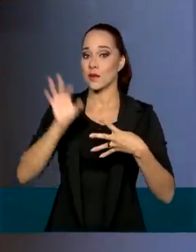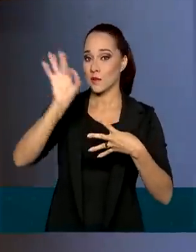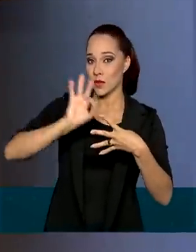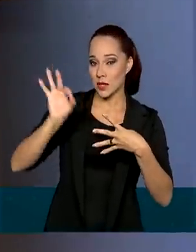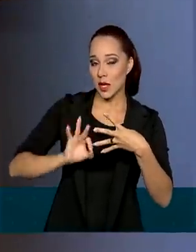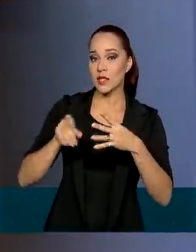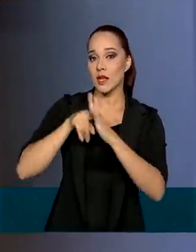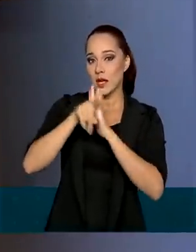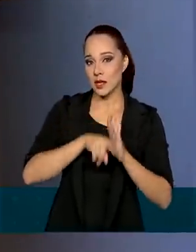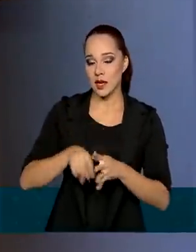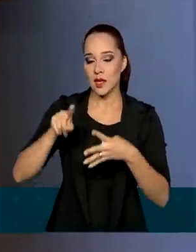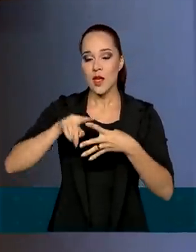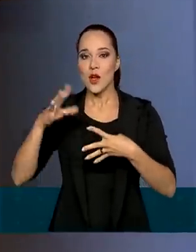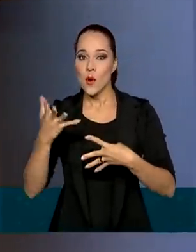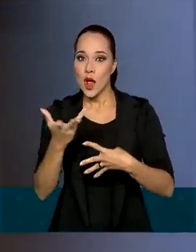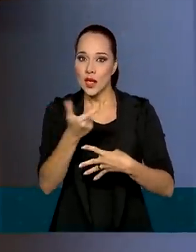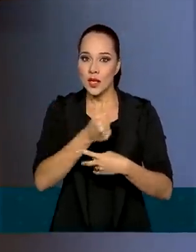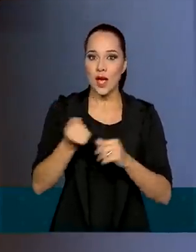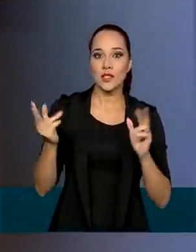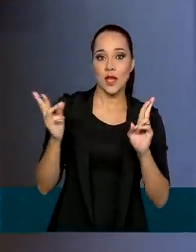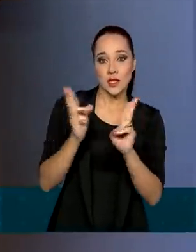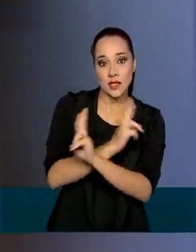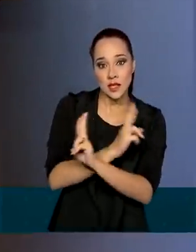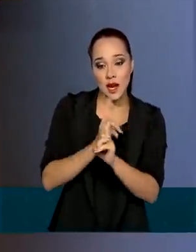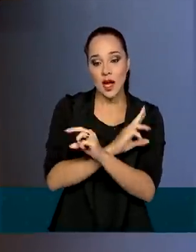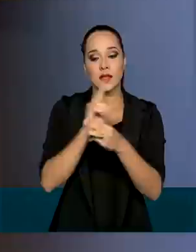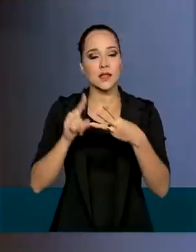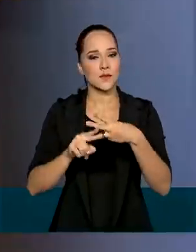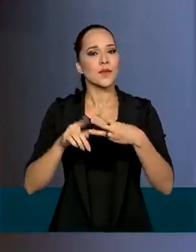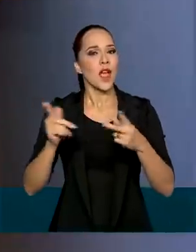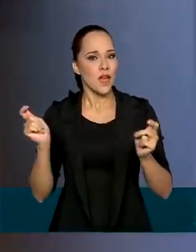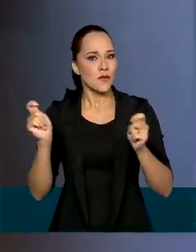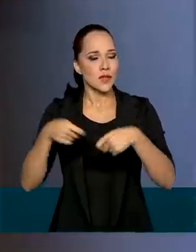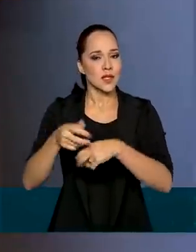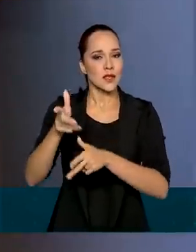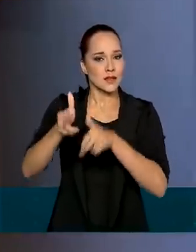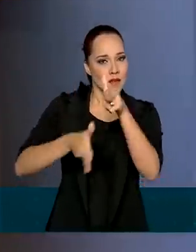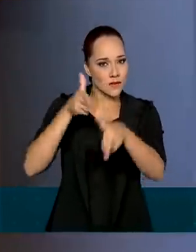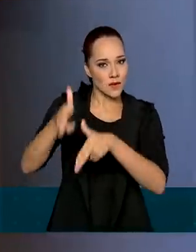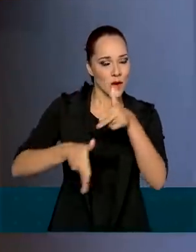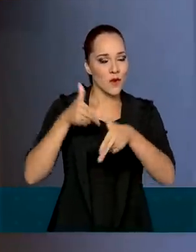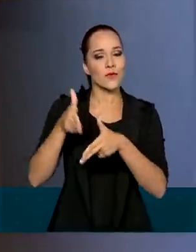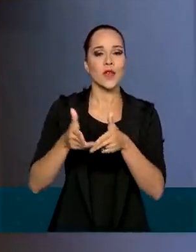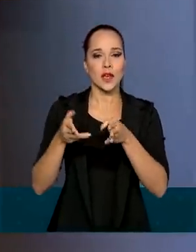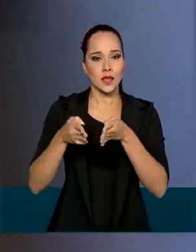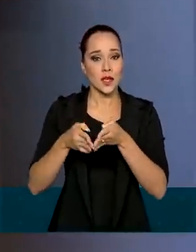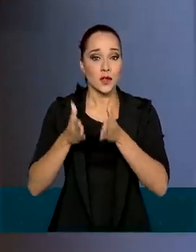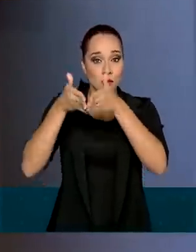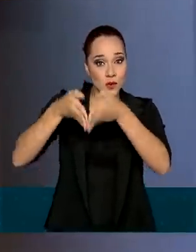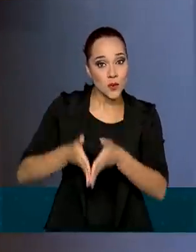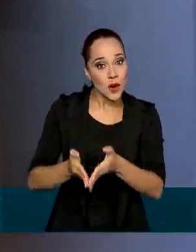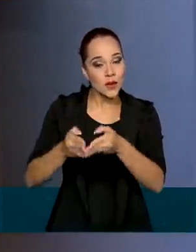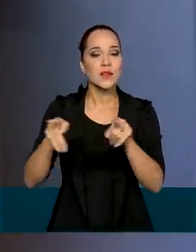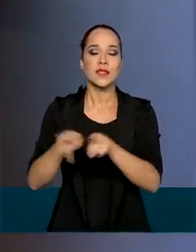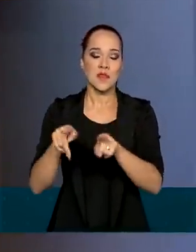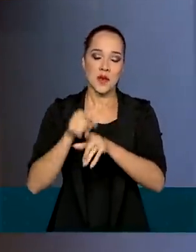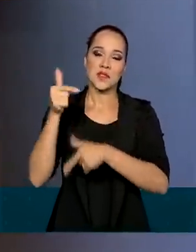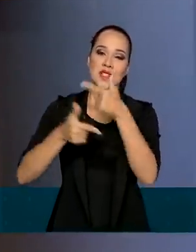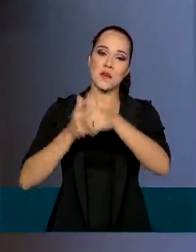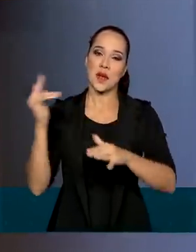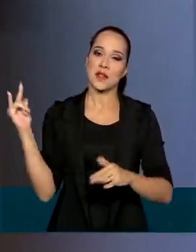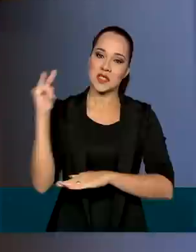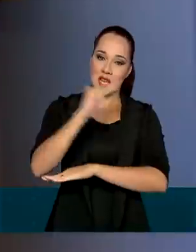analisados. Qualidade das estradas, eficiência das ferrovias, dos portos e dos serviços aéreos.